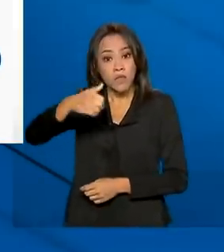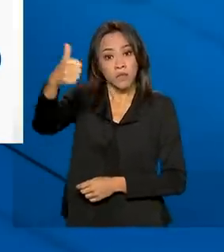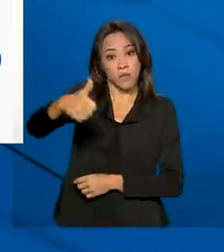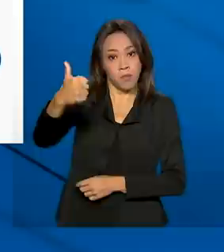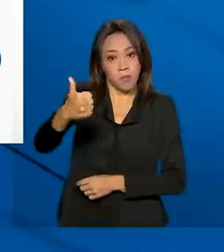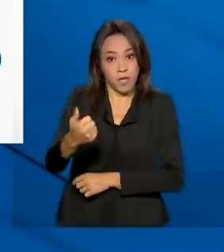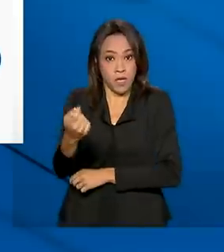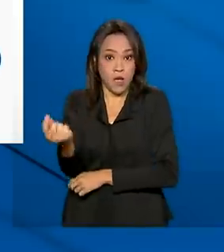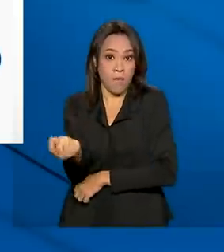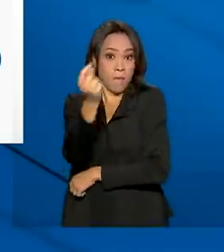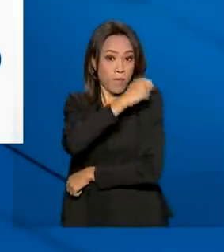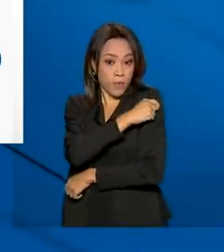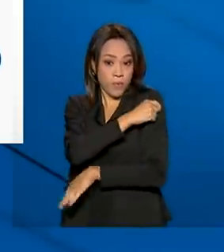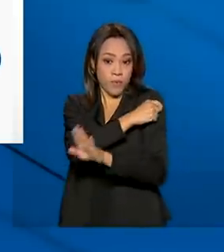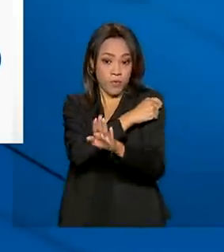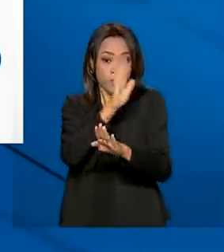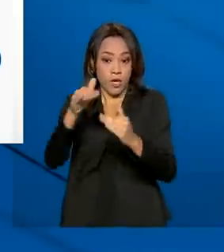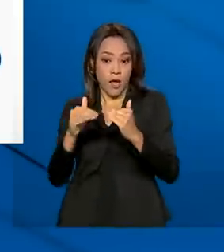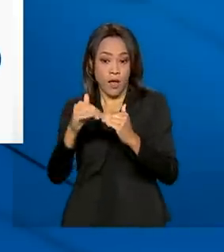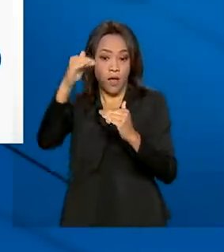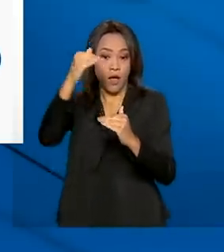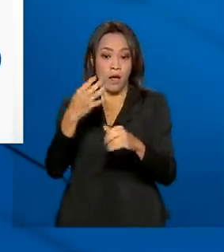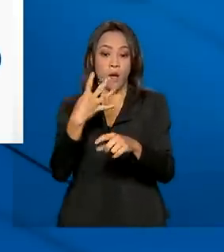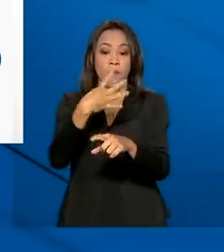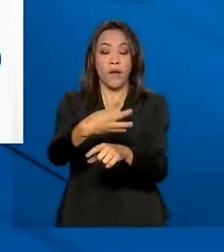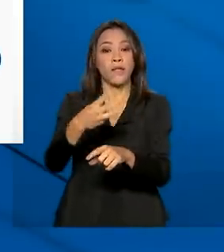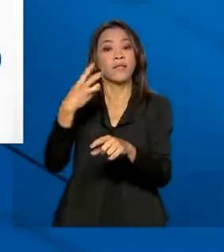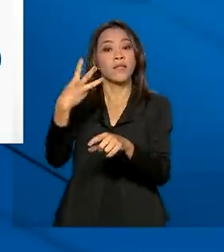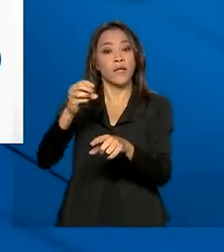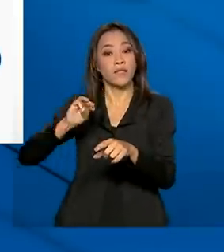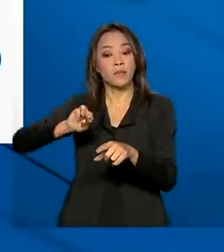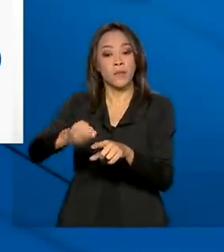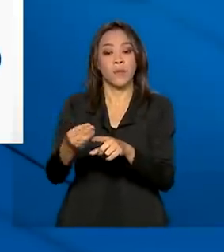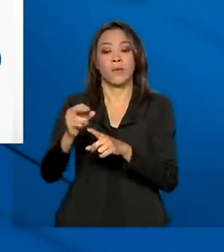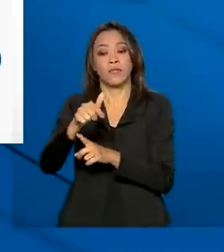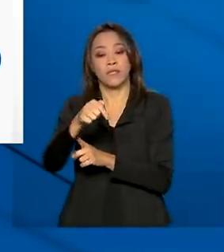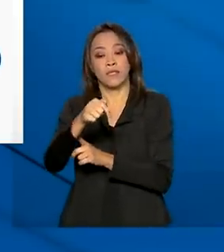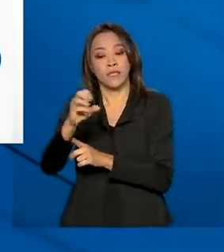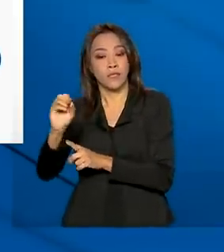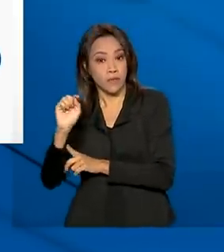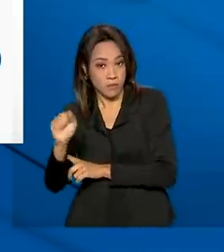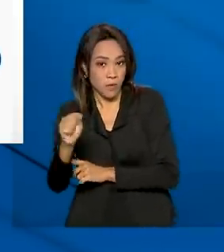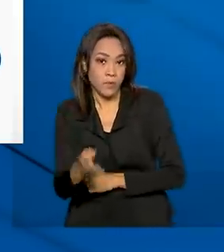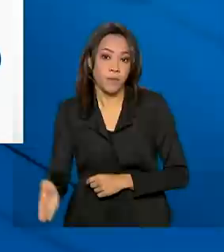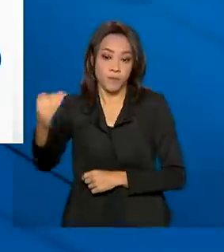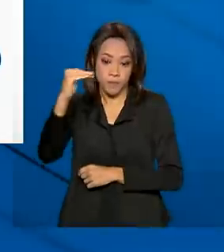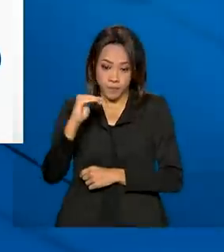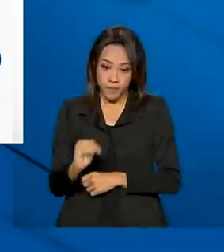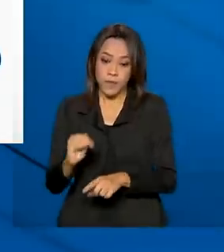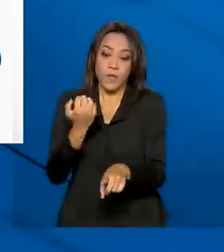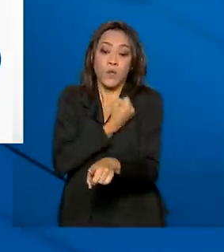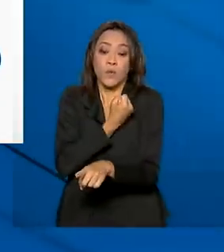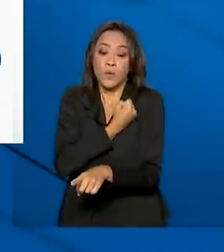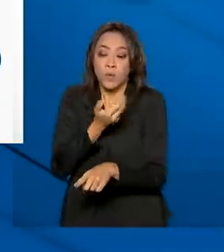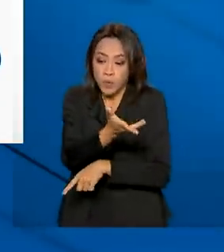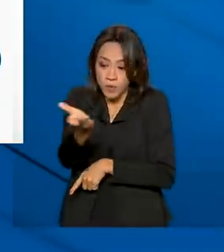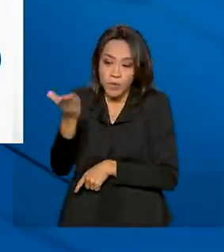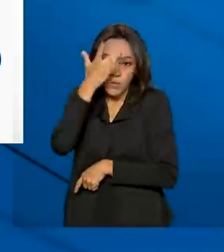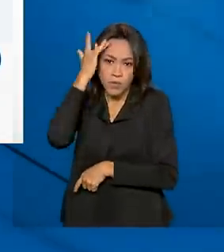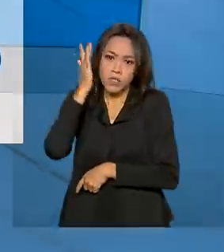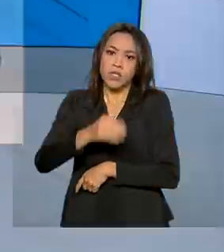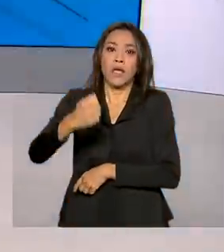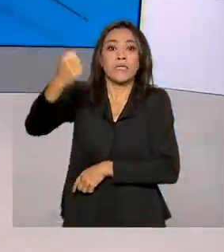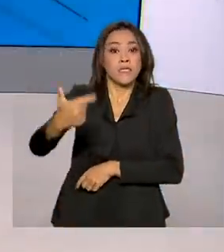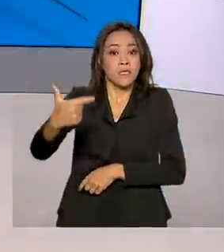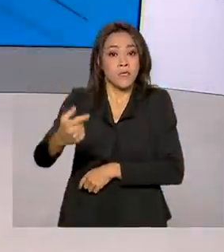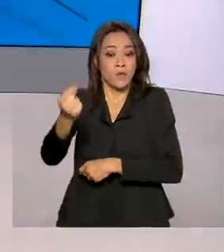primeira dose ultrapassam os 43 milhões e 700 mil. E o número de brasileiros que tomaram as duas doses